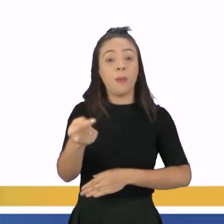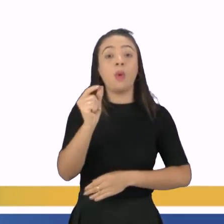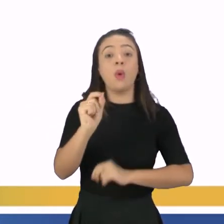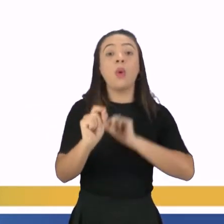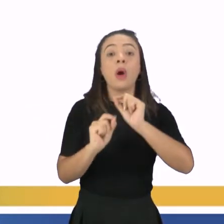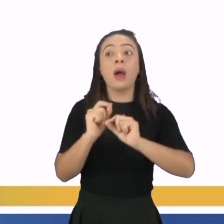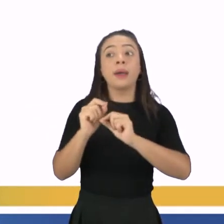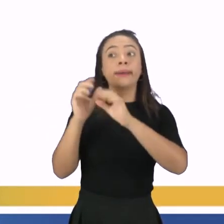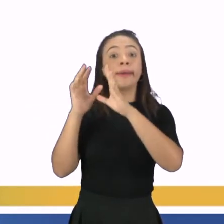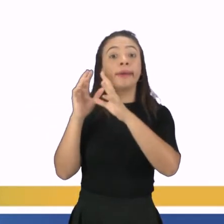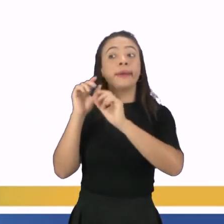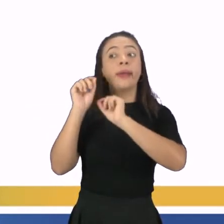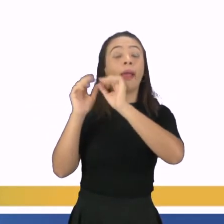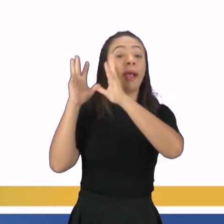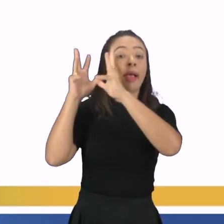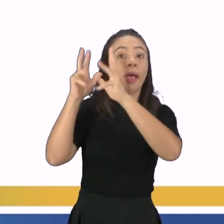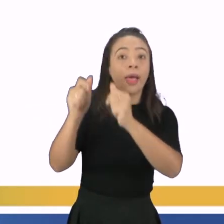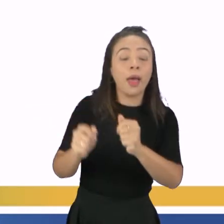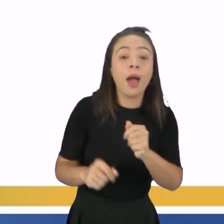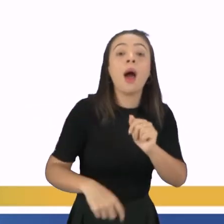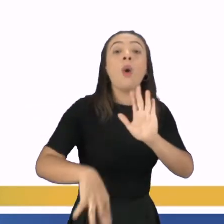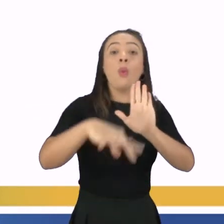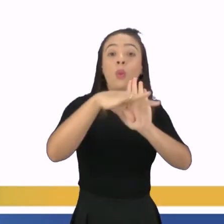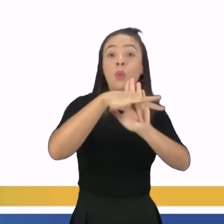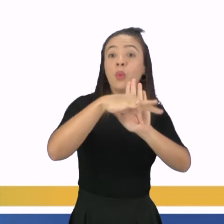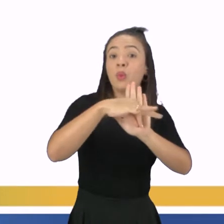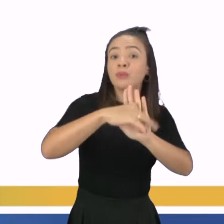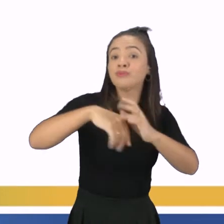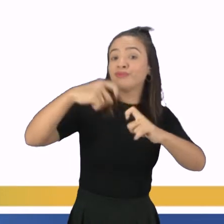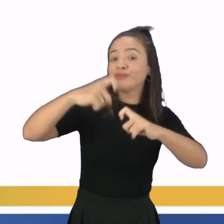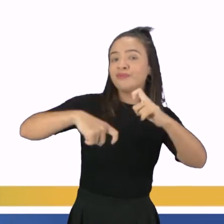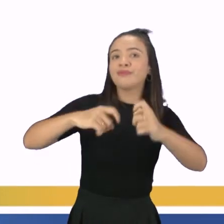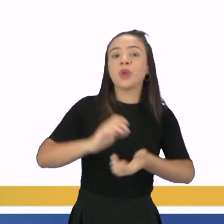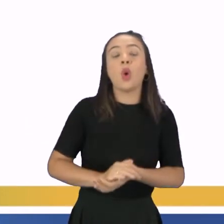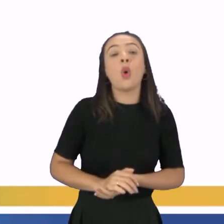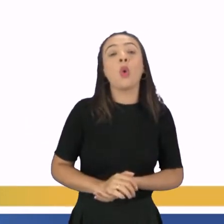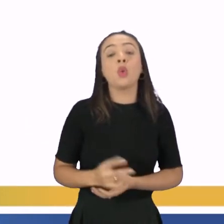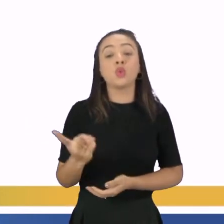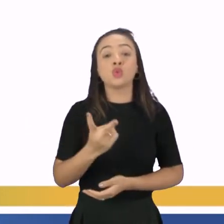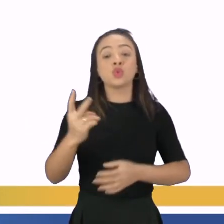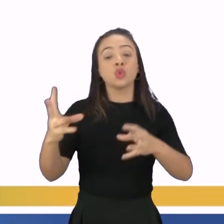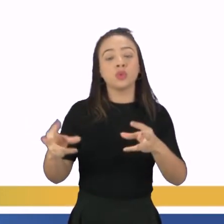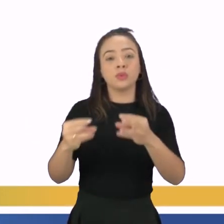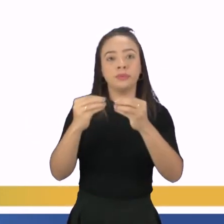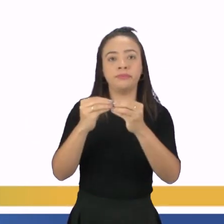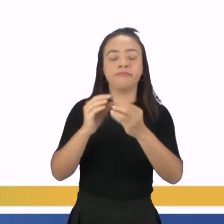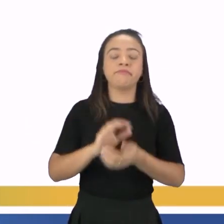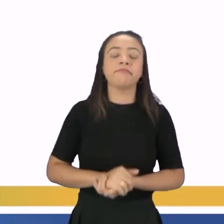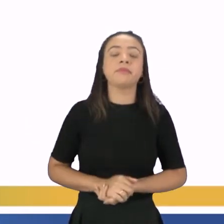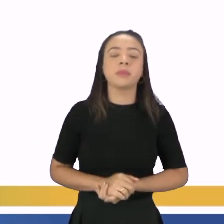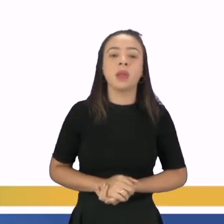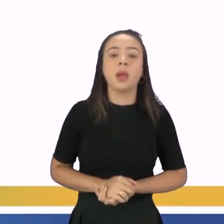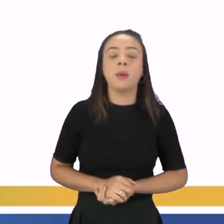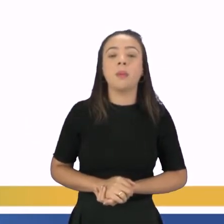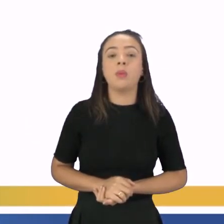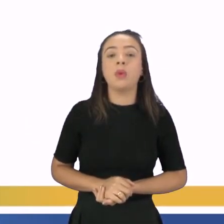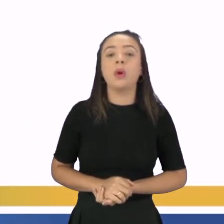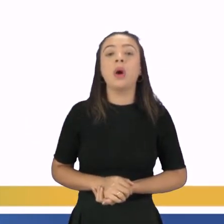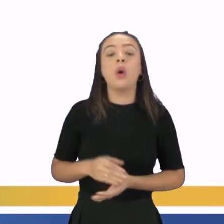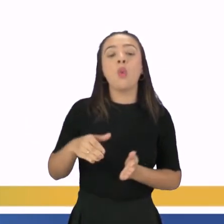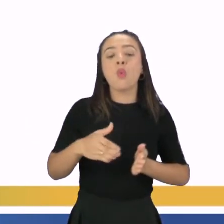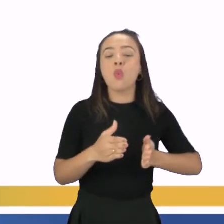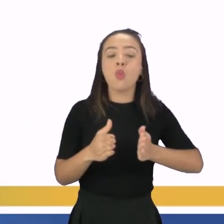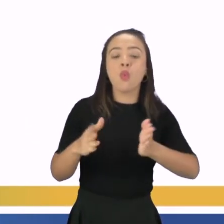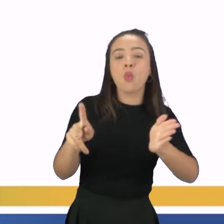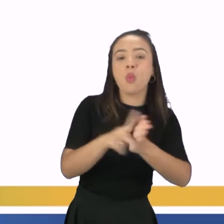sistema reprodutor feminino, tá bom? Um complementa o outro, tá? Então, esse é o caminho Que os espermatozoides